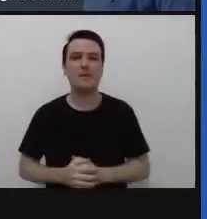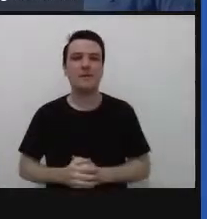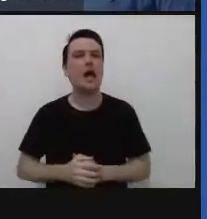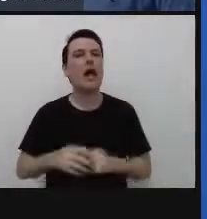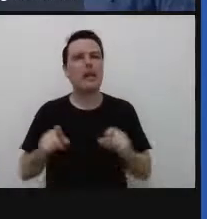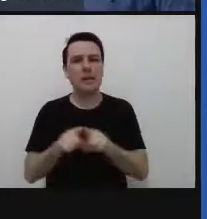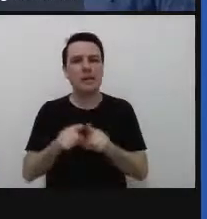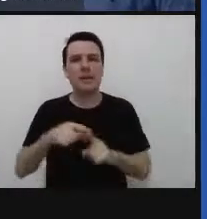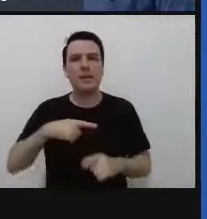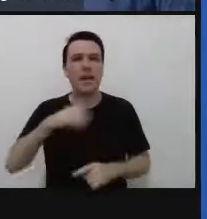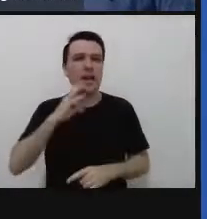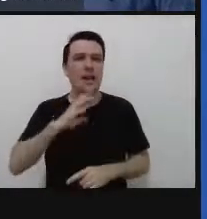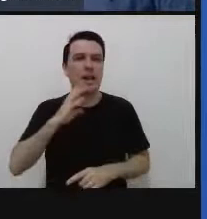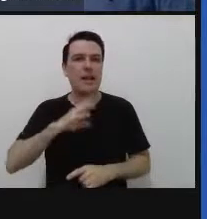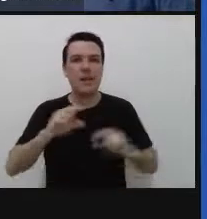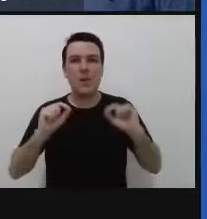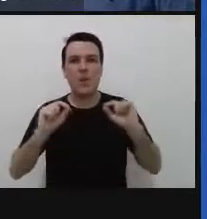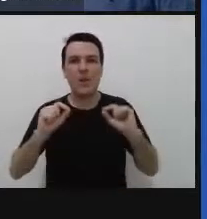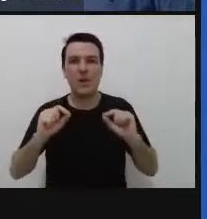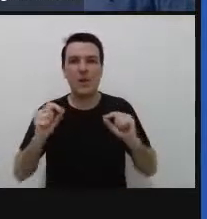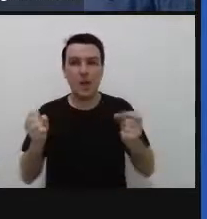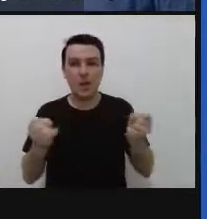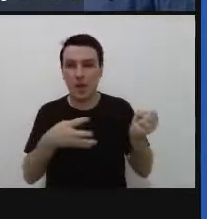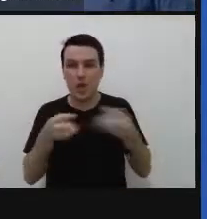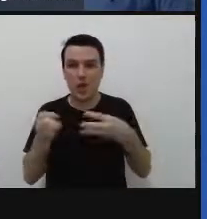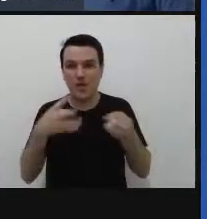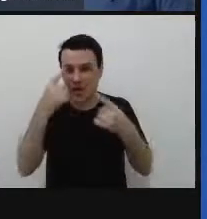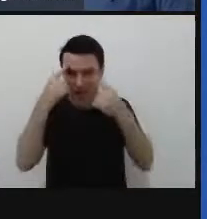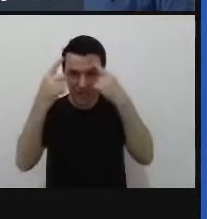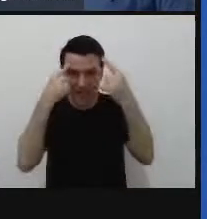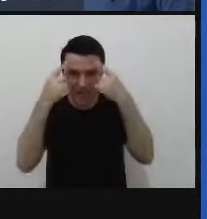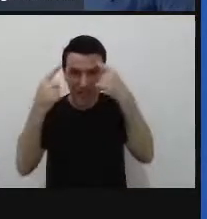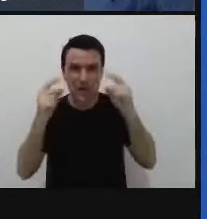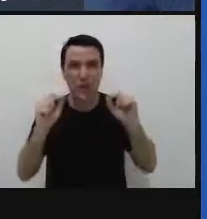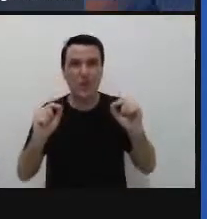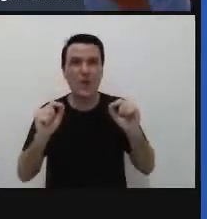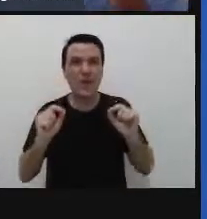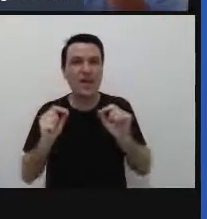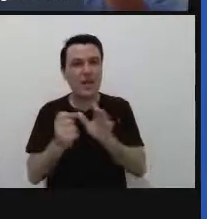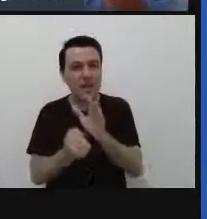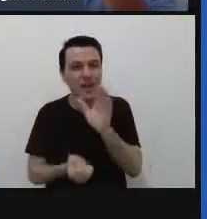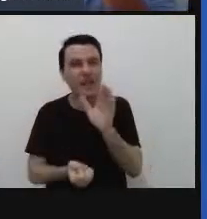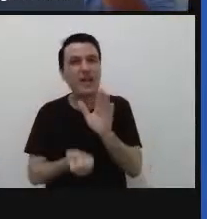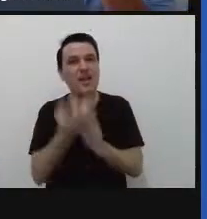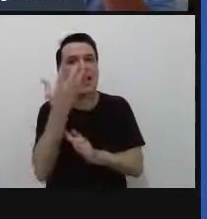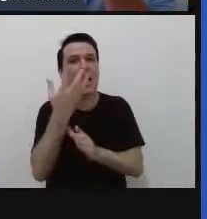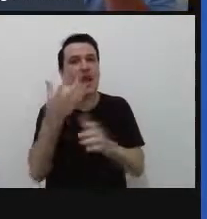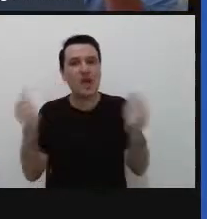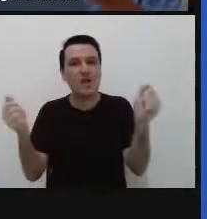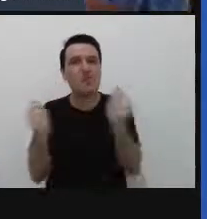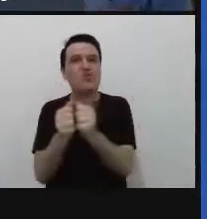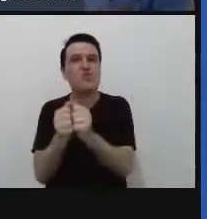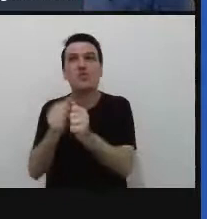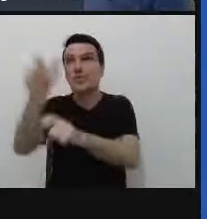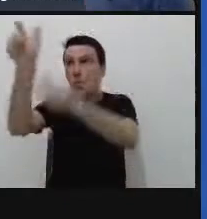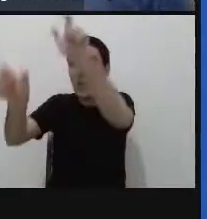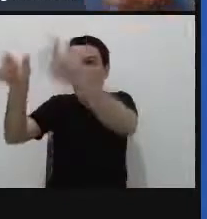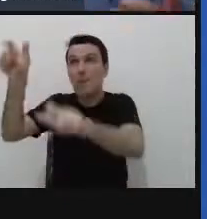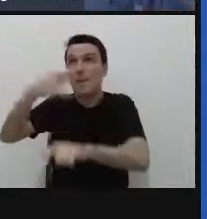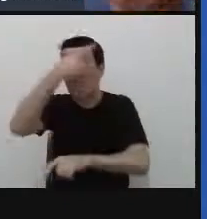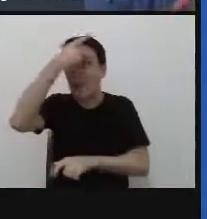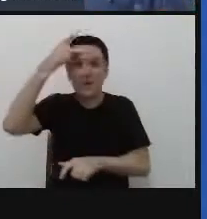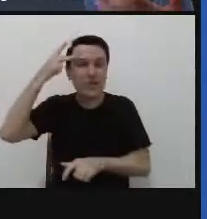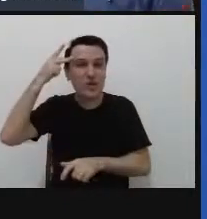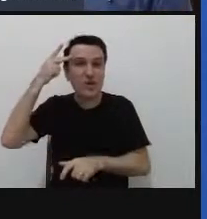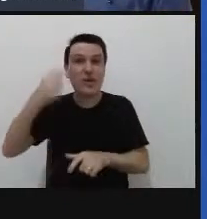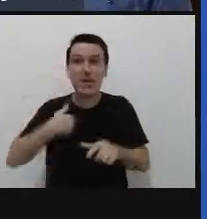legal da inovação social que é a construção conjunta com os beneficiários então eu vou